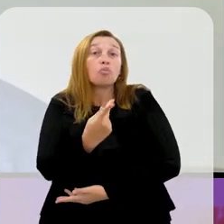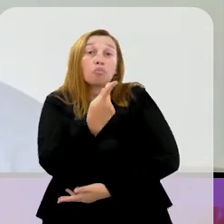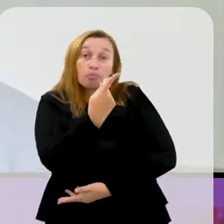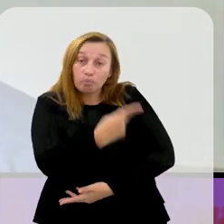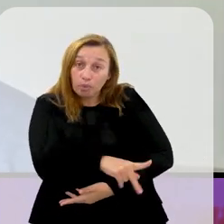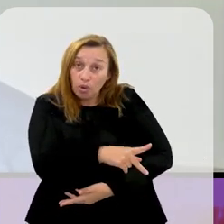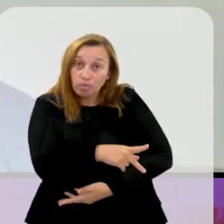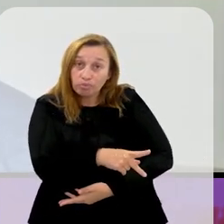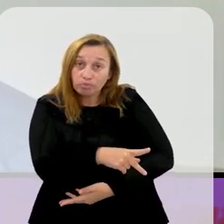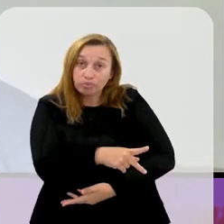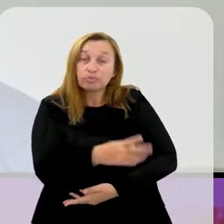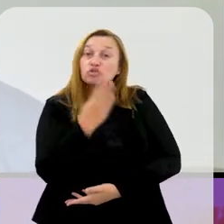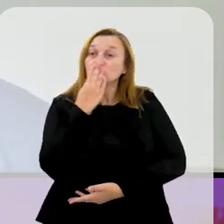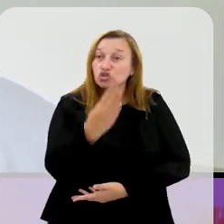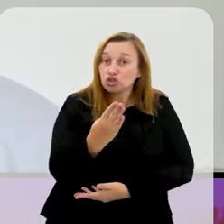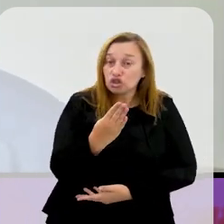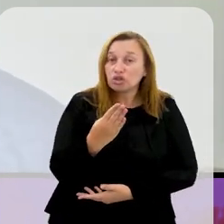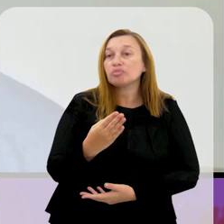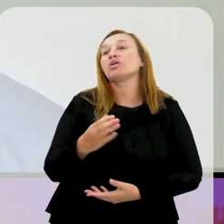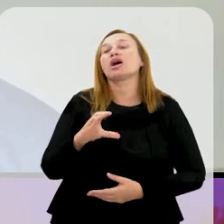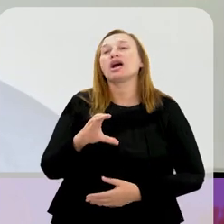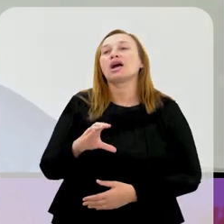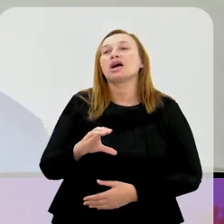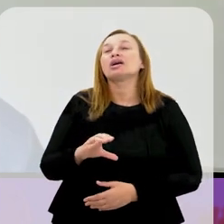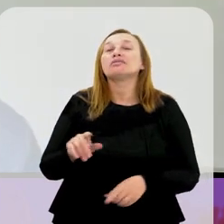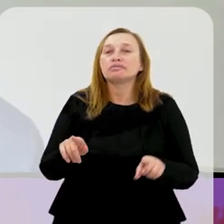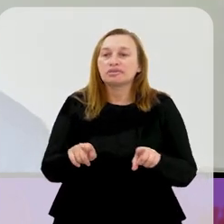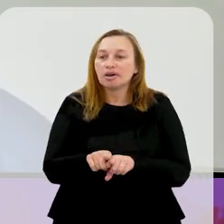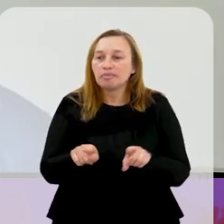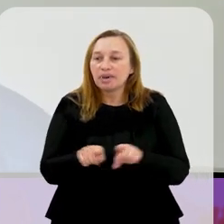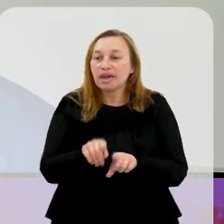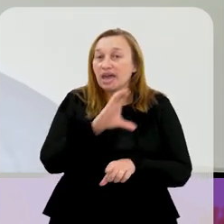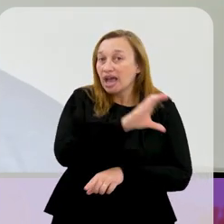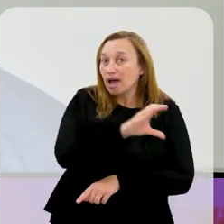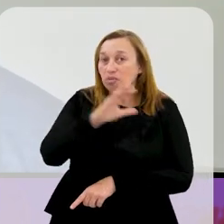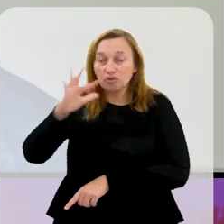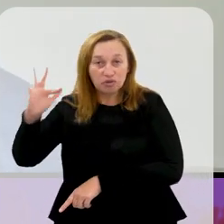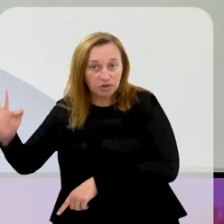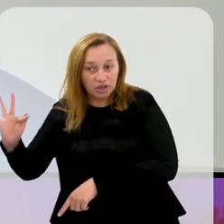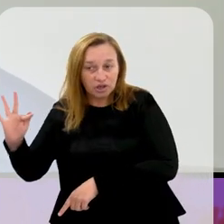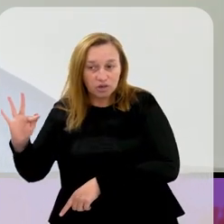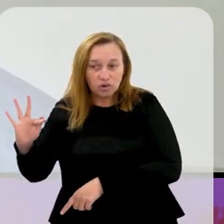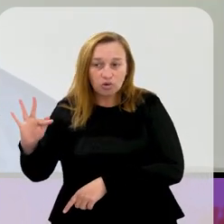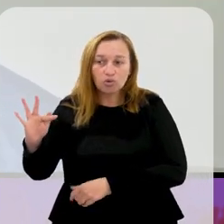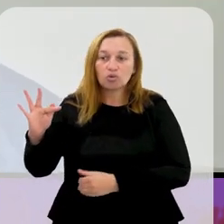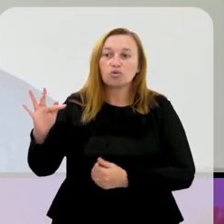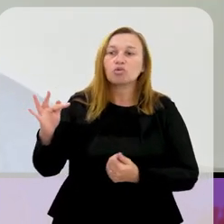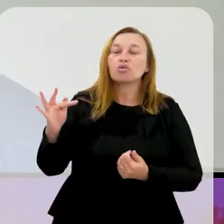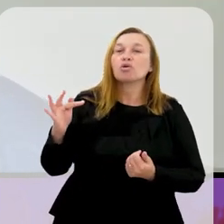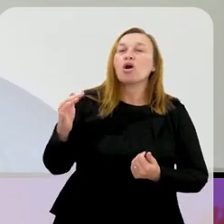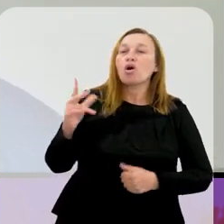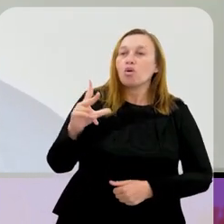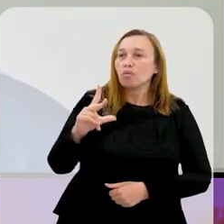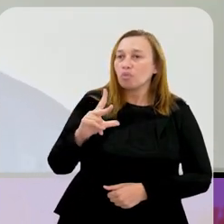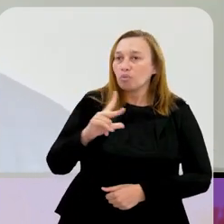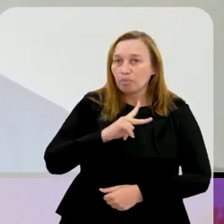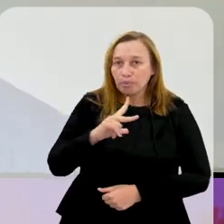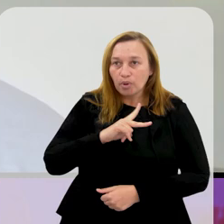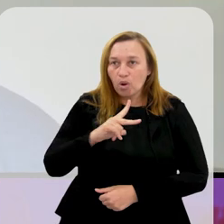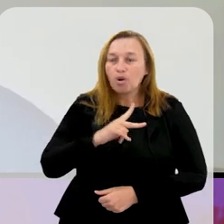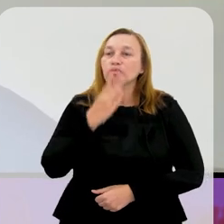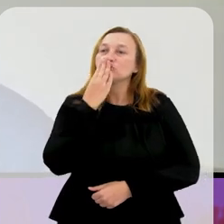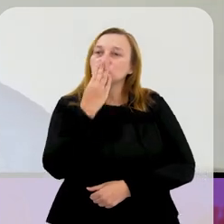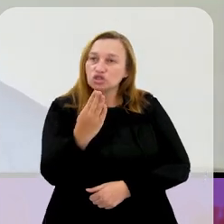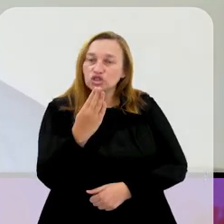o friburgo promoviam o friburguense, a cabofriense era apoiada pela cidade de Cabo Frio e por aí afora. Tivemos até o